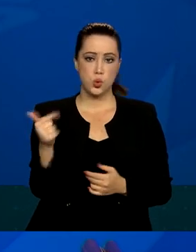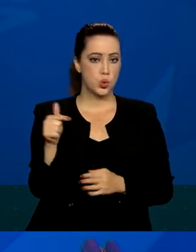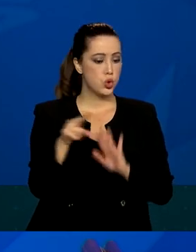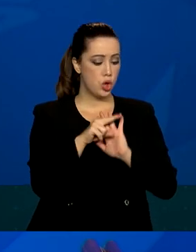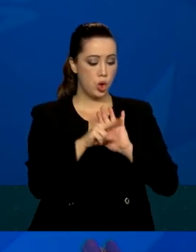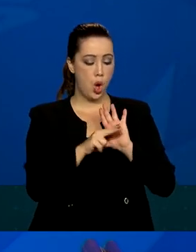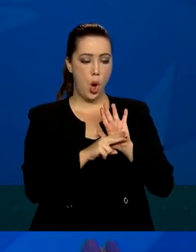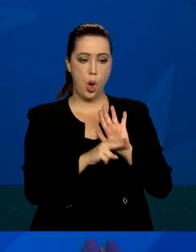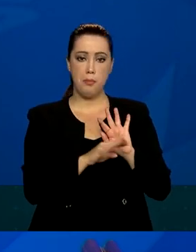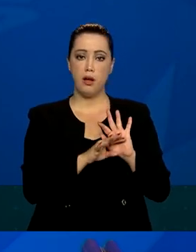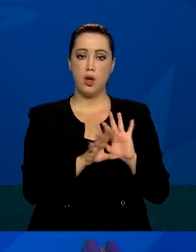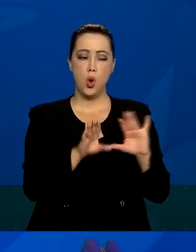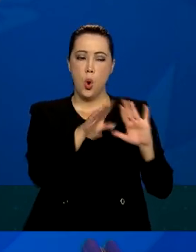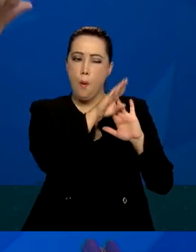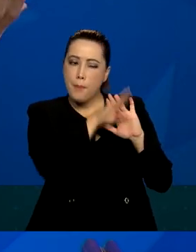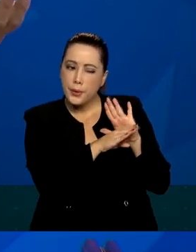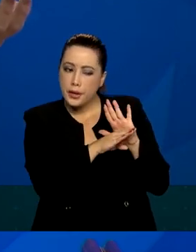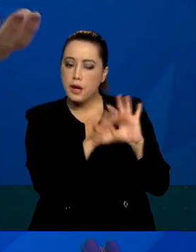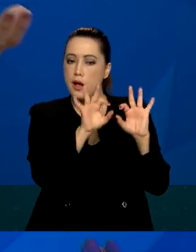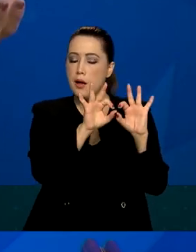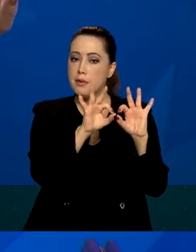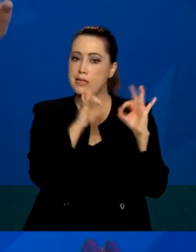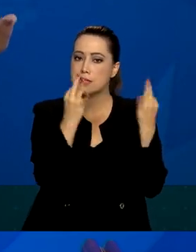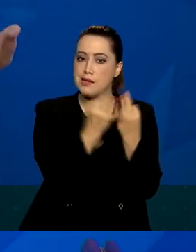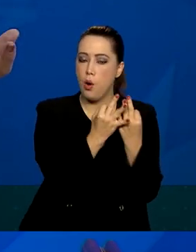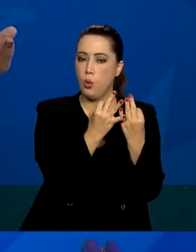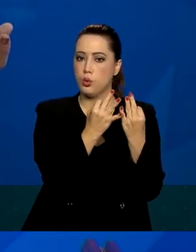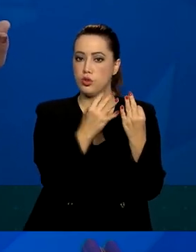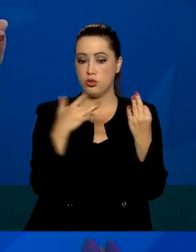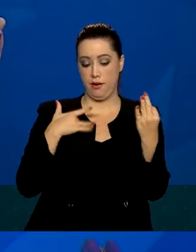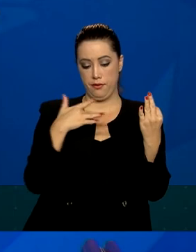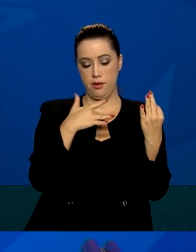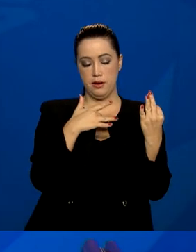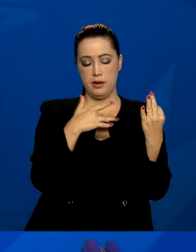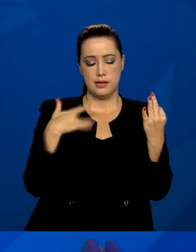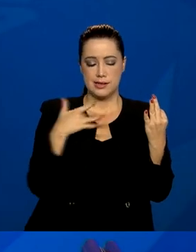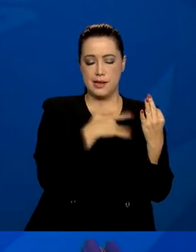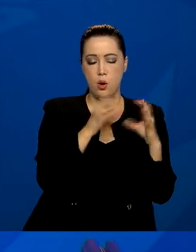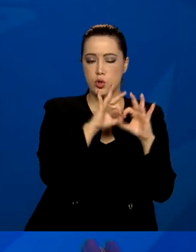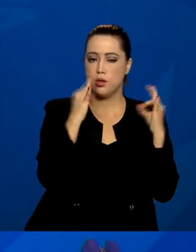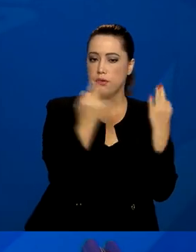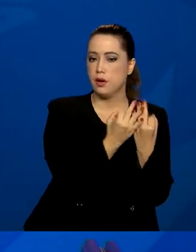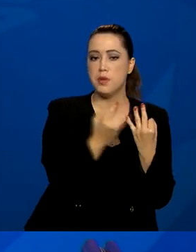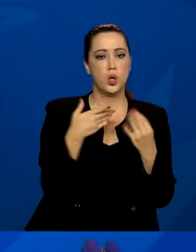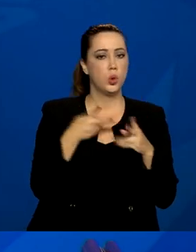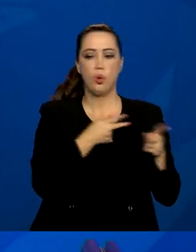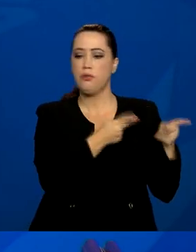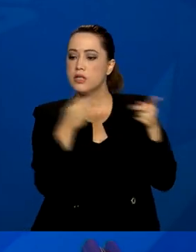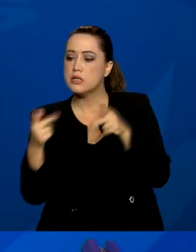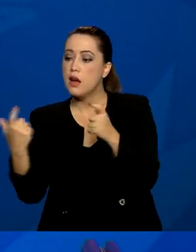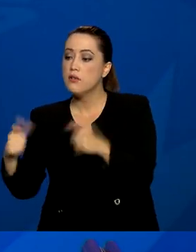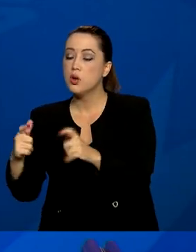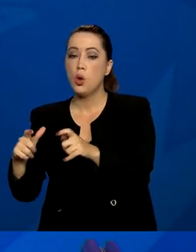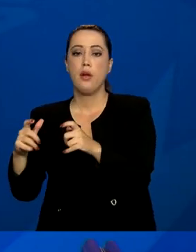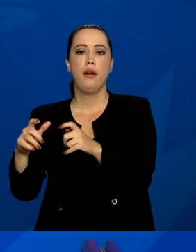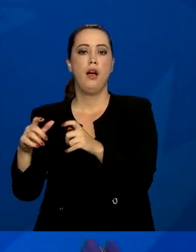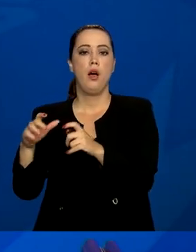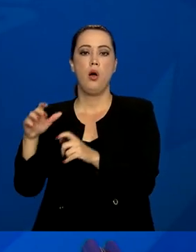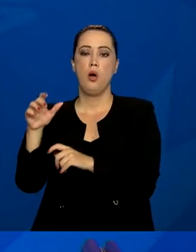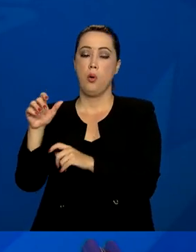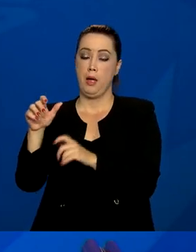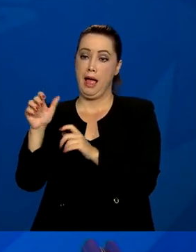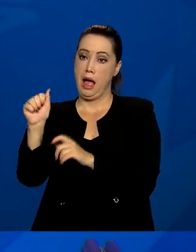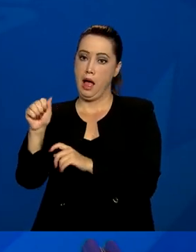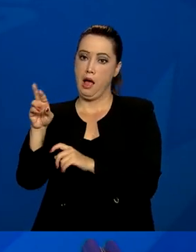programa Saúde da Família visitar os abrigos de idosos. A partir de agora, isso vai ser uma política